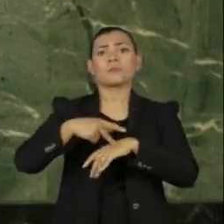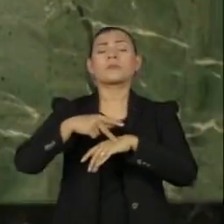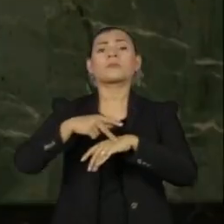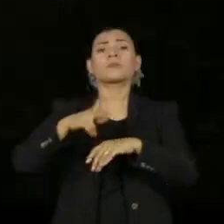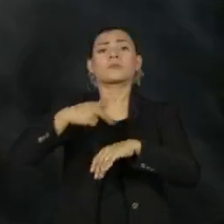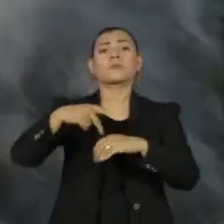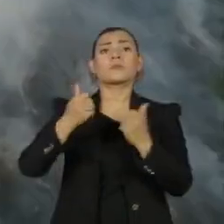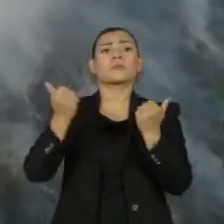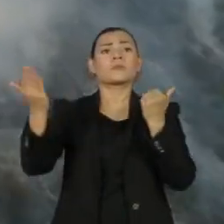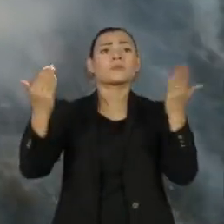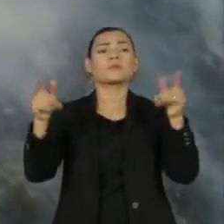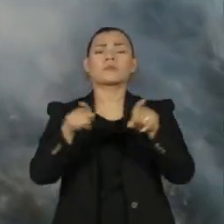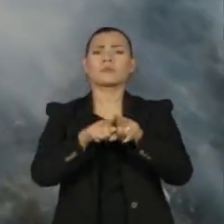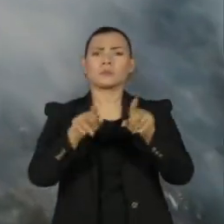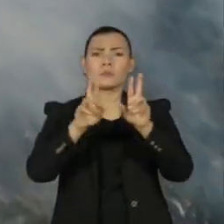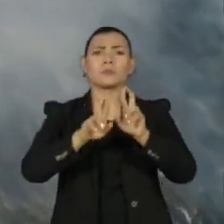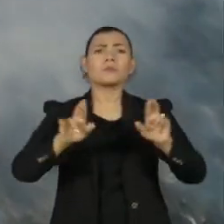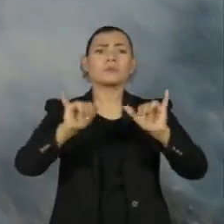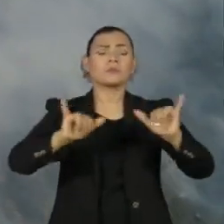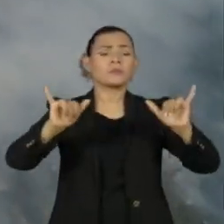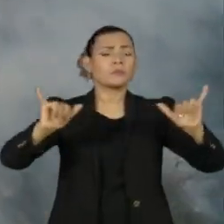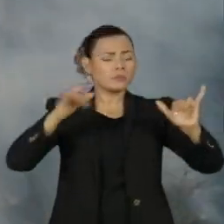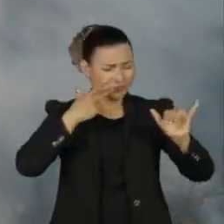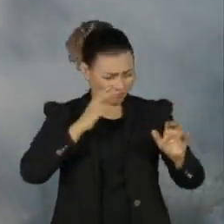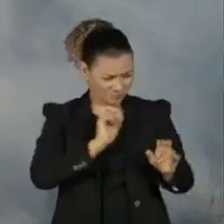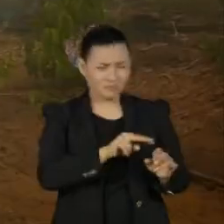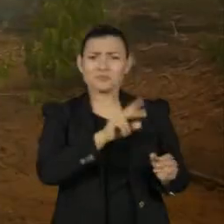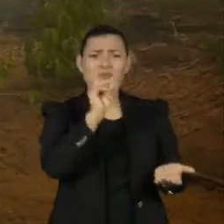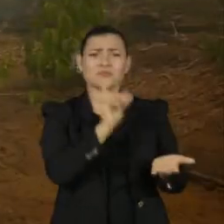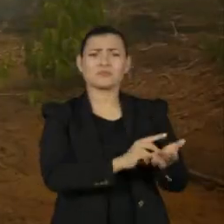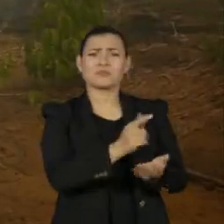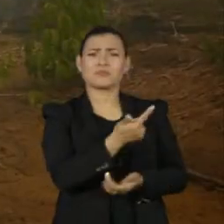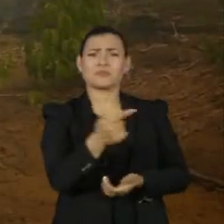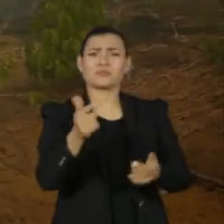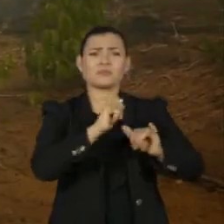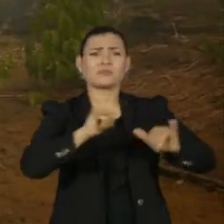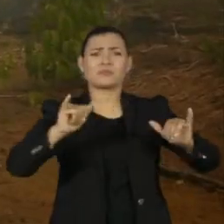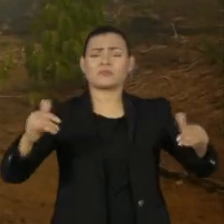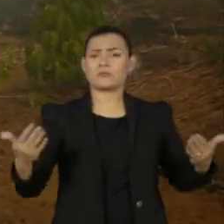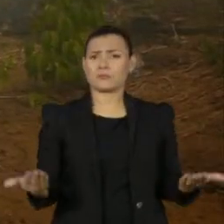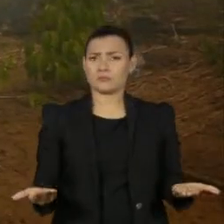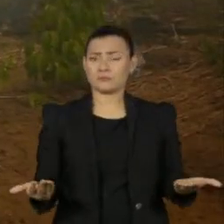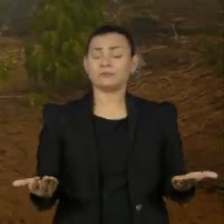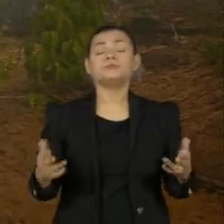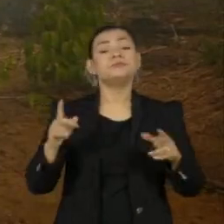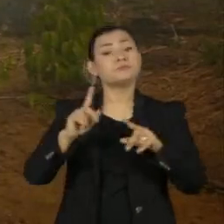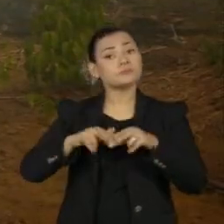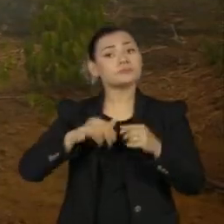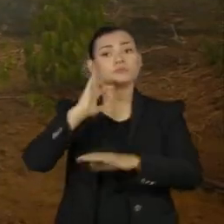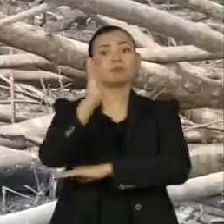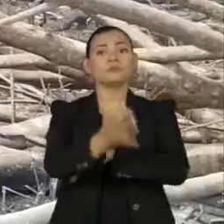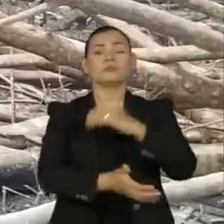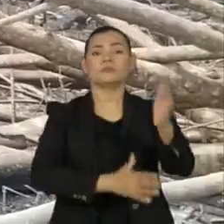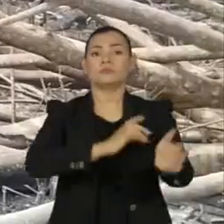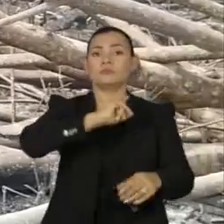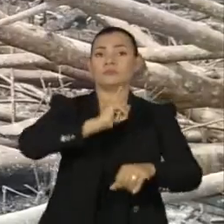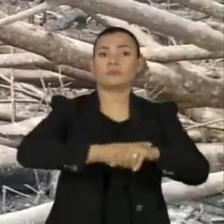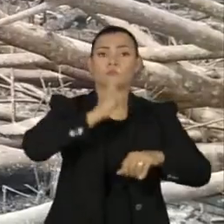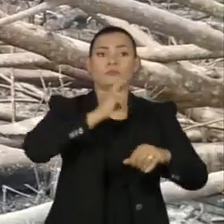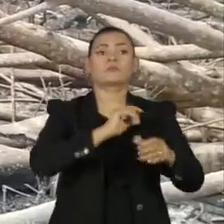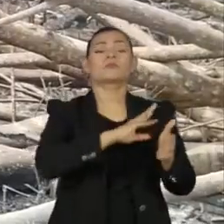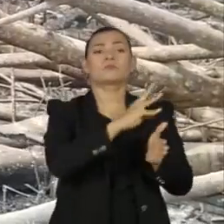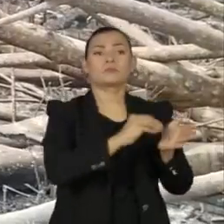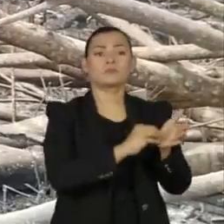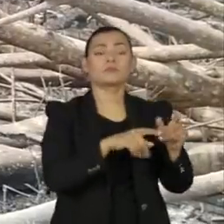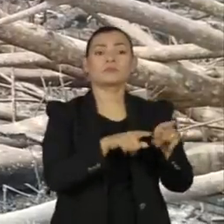internacional. A gestão do meio ambiente no governo Bolsonaro vem batendo uma série de recordes de desmatamento na Amazônia. Segundo o